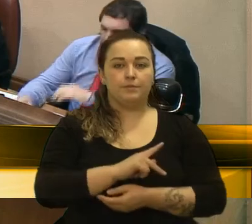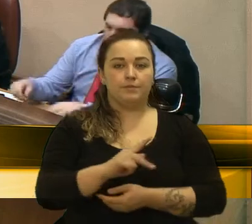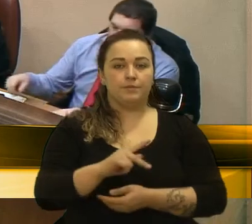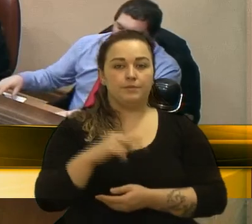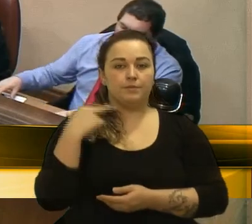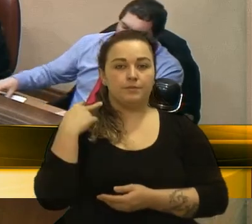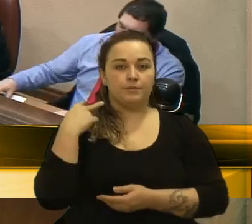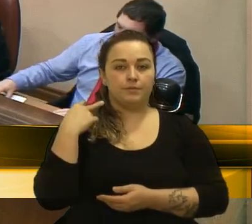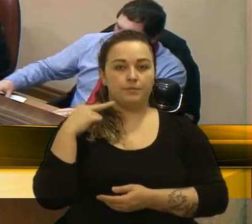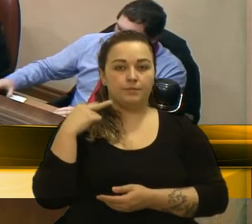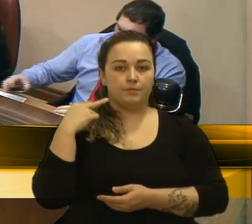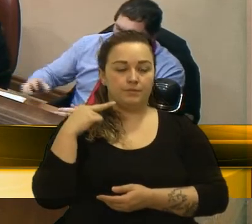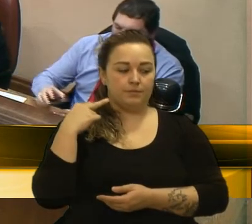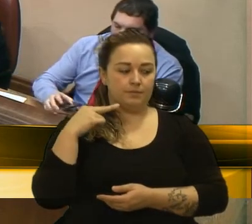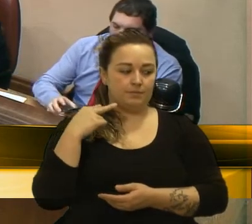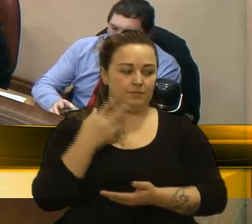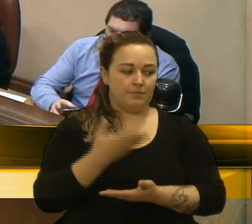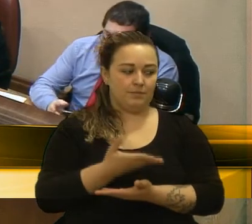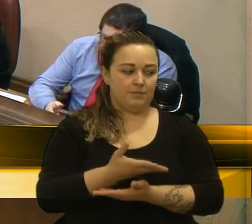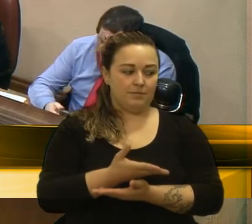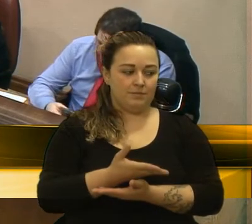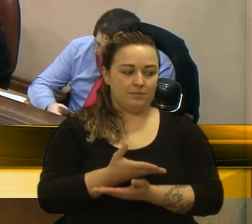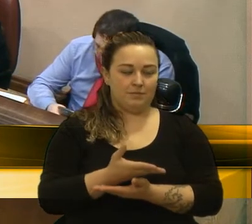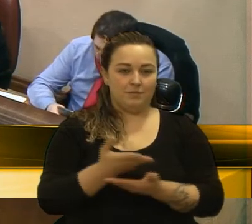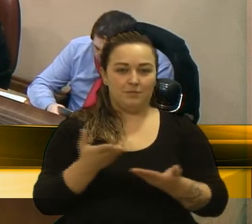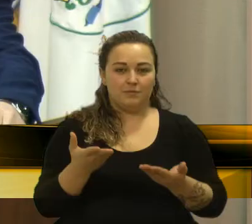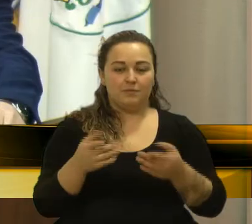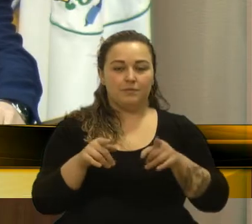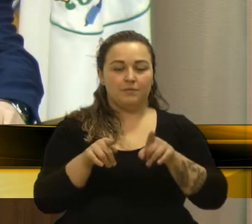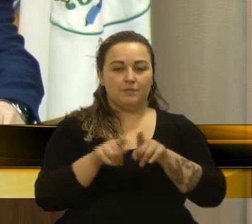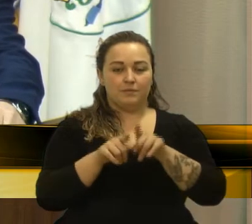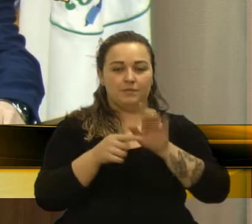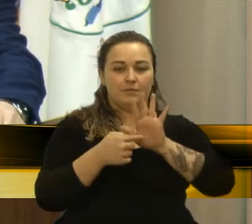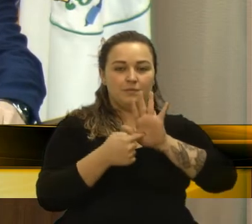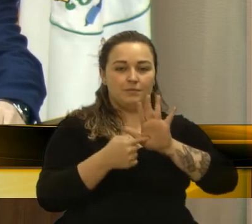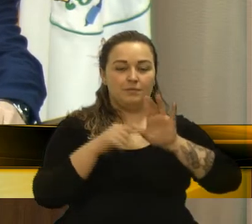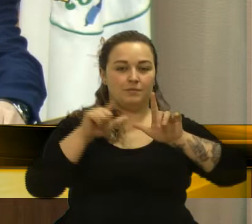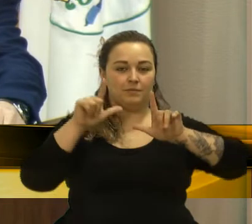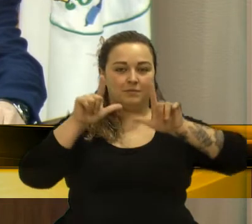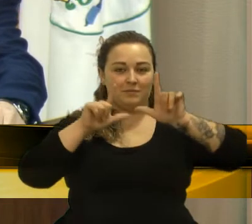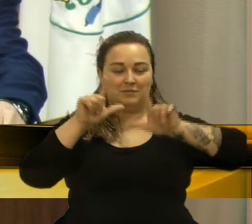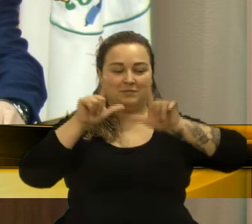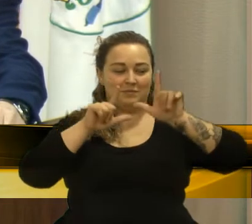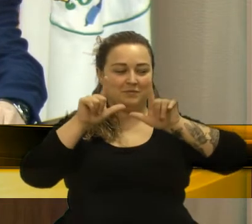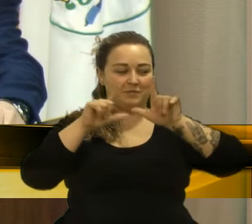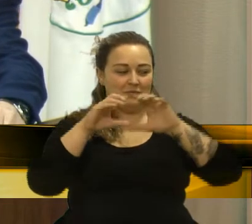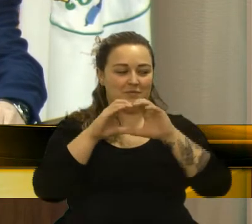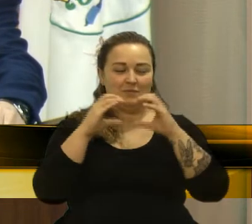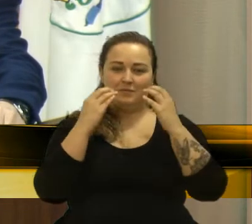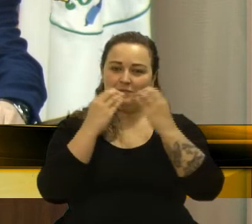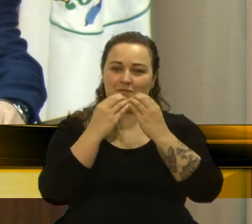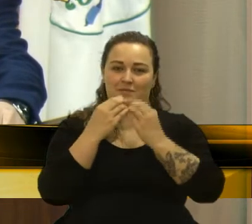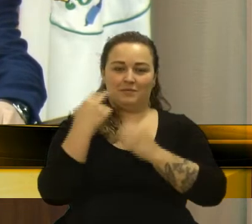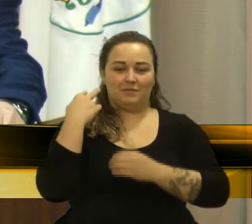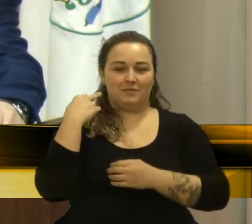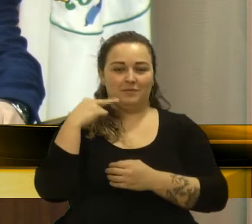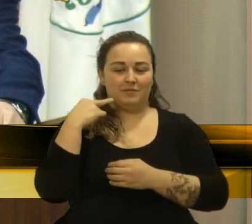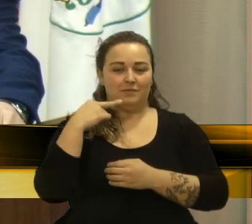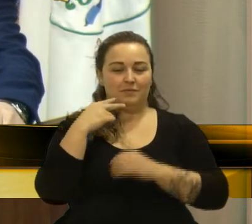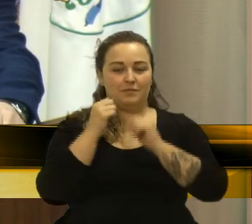vereadores, pessoal que nos acompanha através da TV Câmara e também das redes sociais.